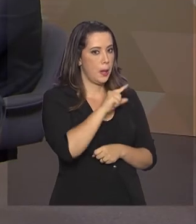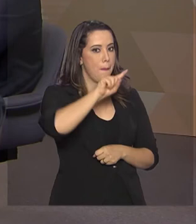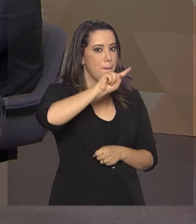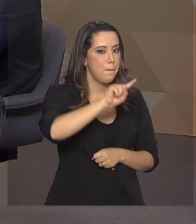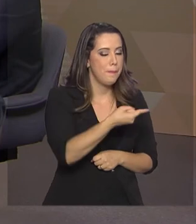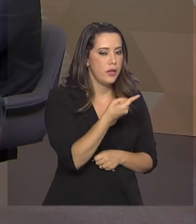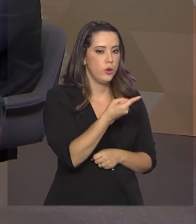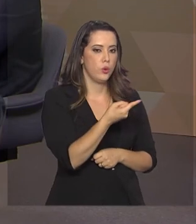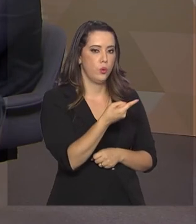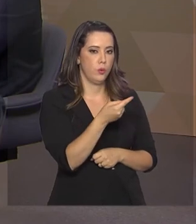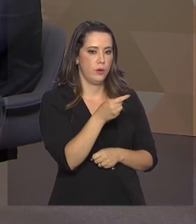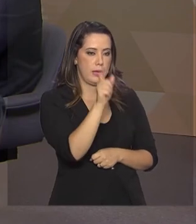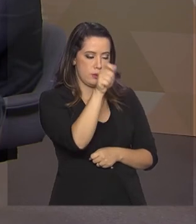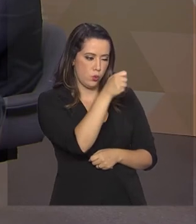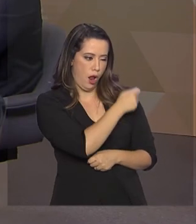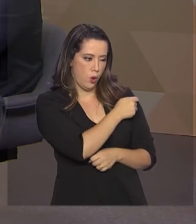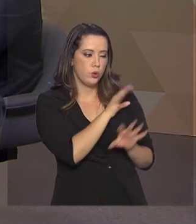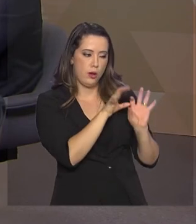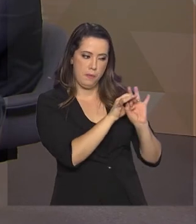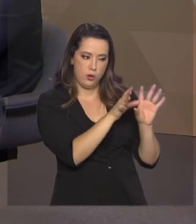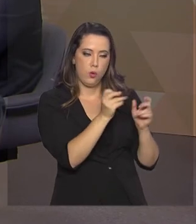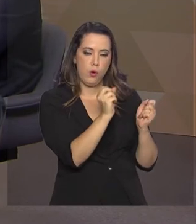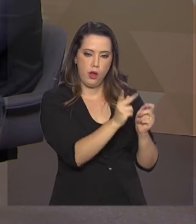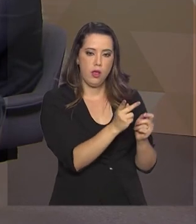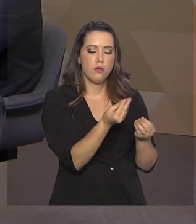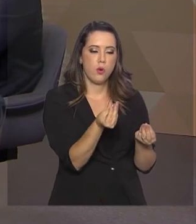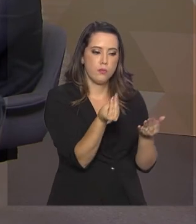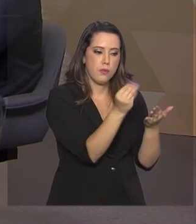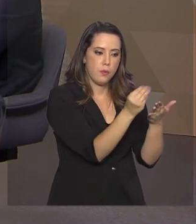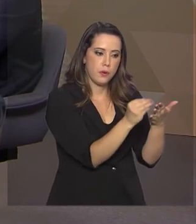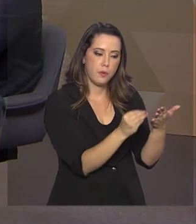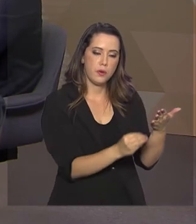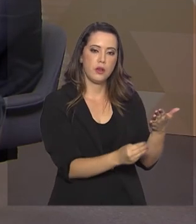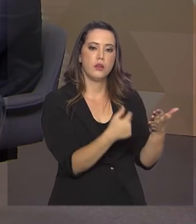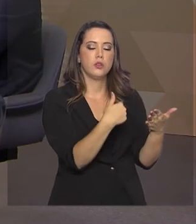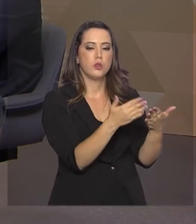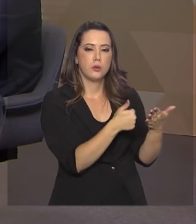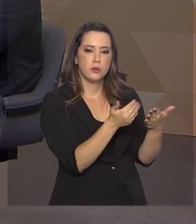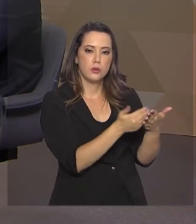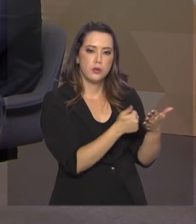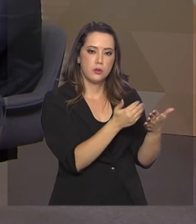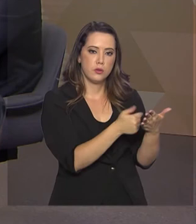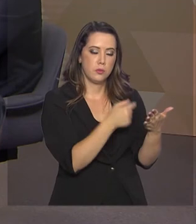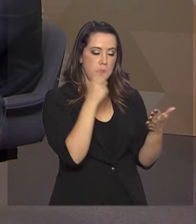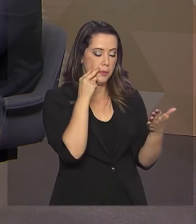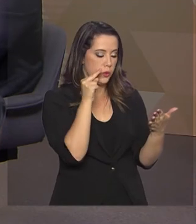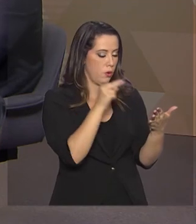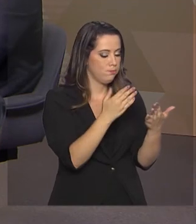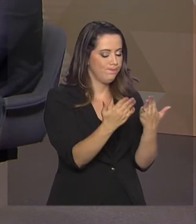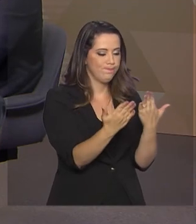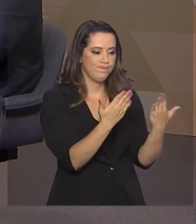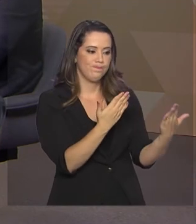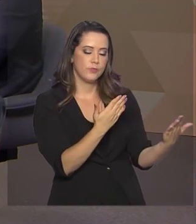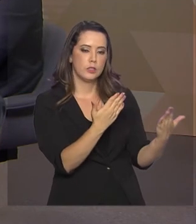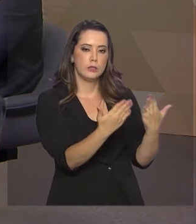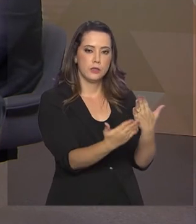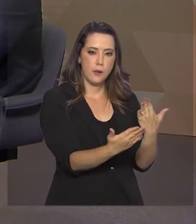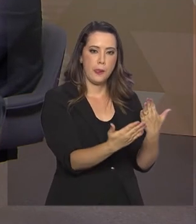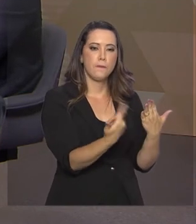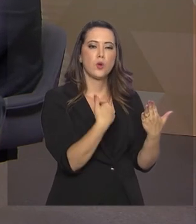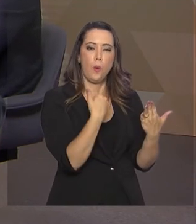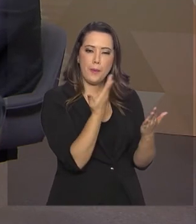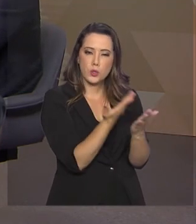seus autores, a gente faz a transcrição dessas redações de nota mil, para que ele possa comparar, tanto a parte